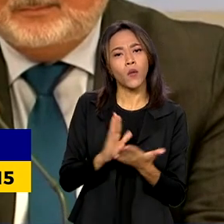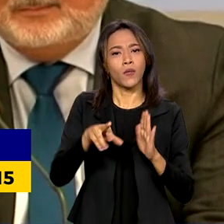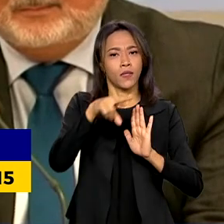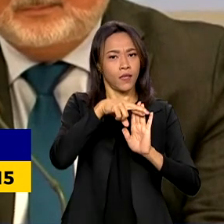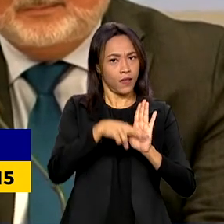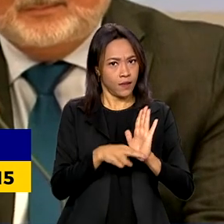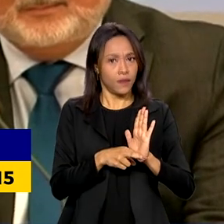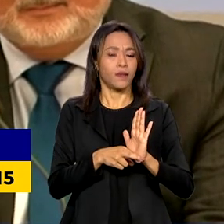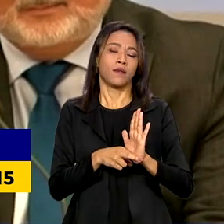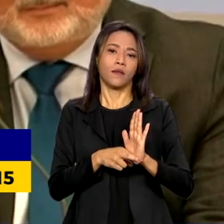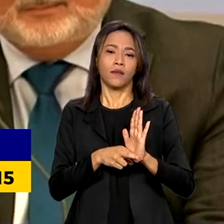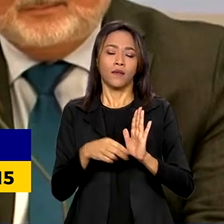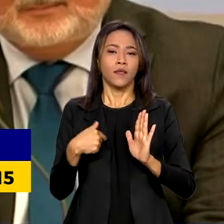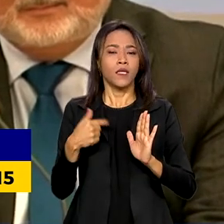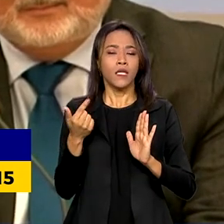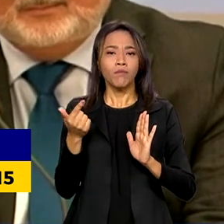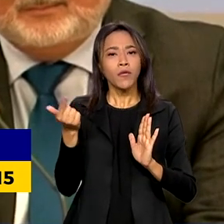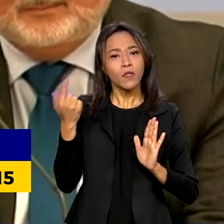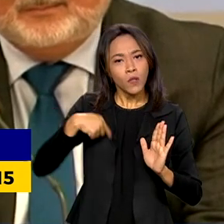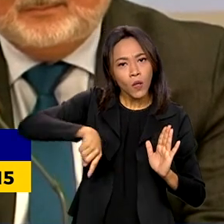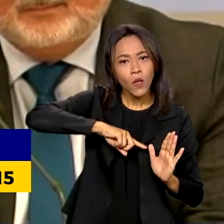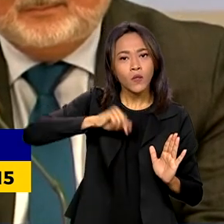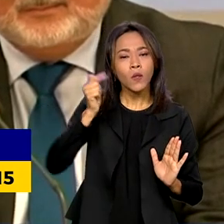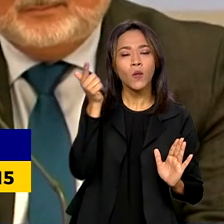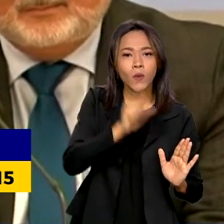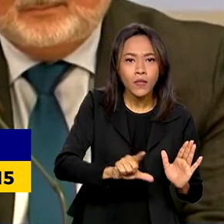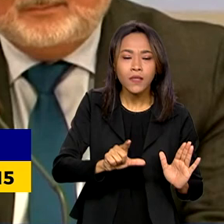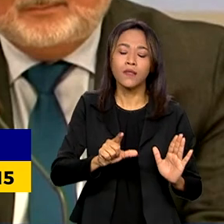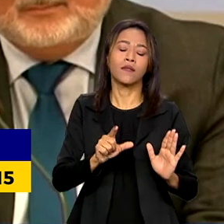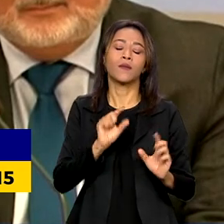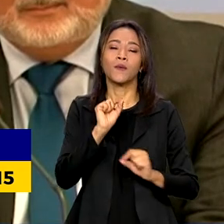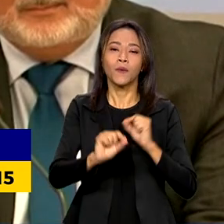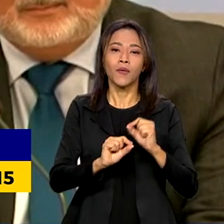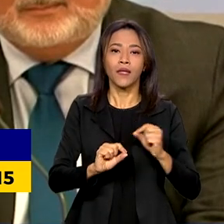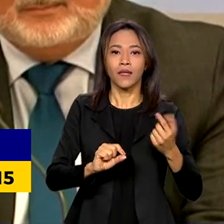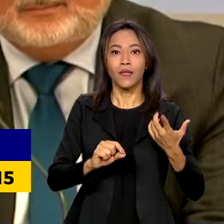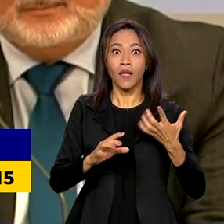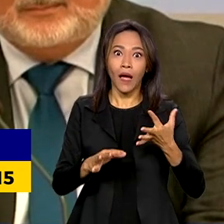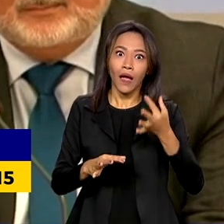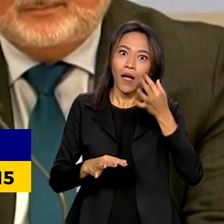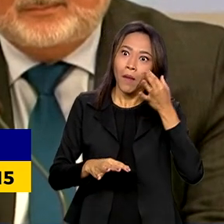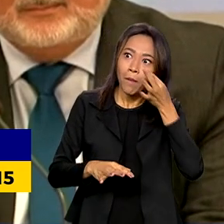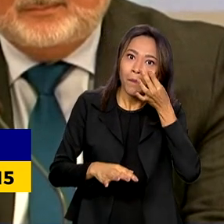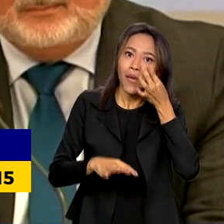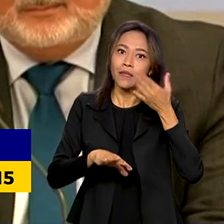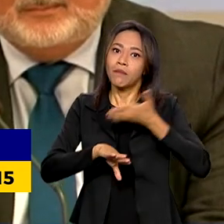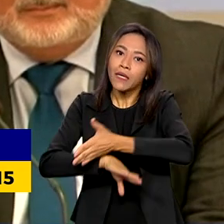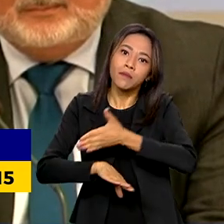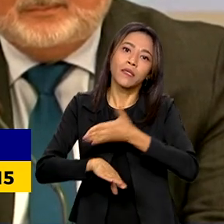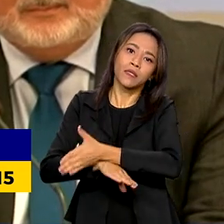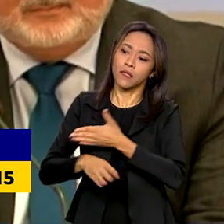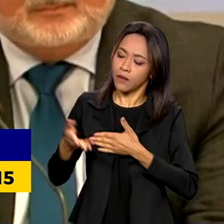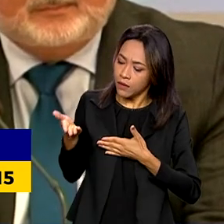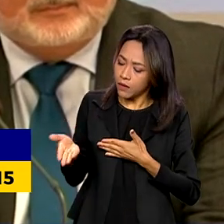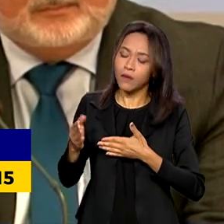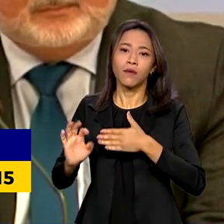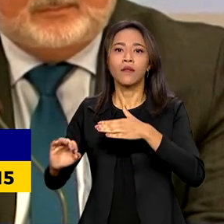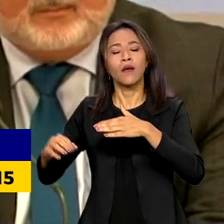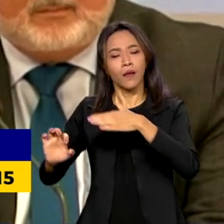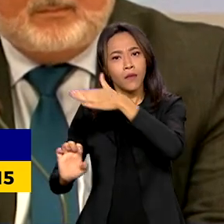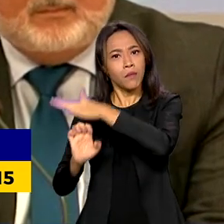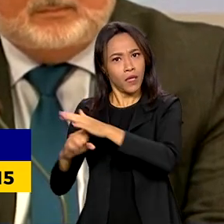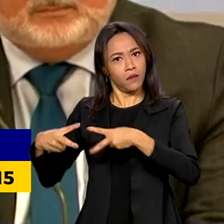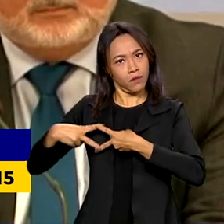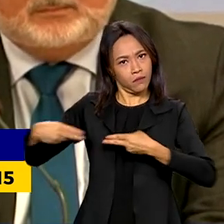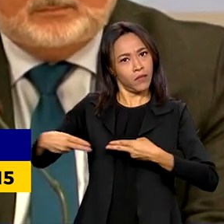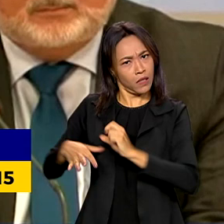permitir que a gente possa estar mais presente nesse financiamento de uma empresa tão sólida e tão estratégica como é